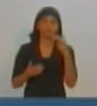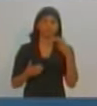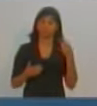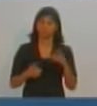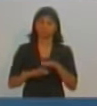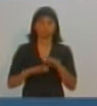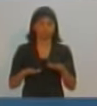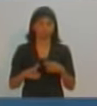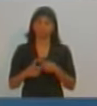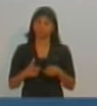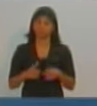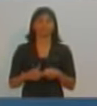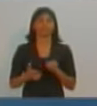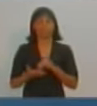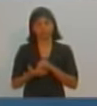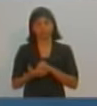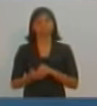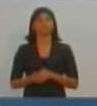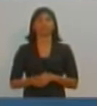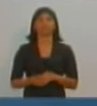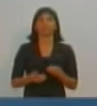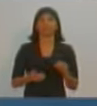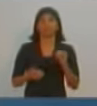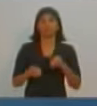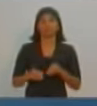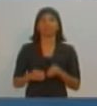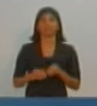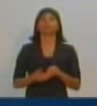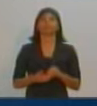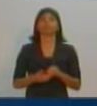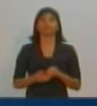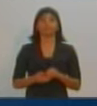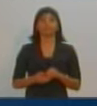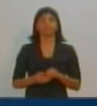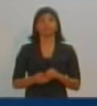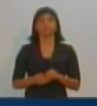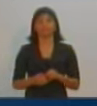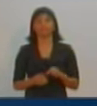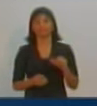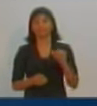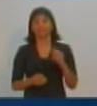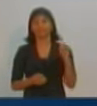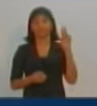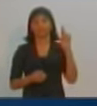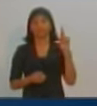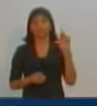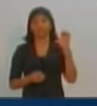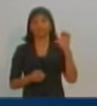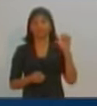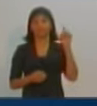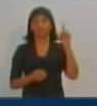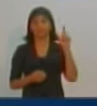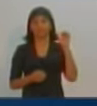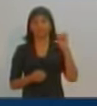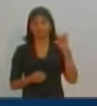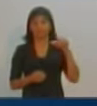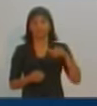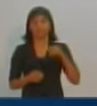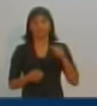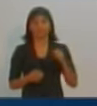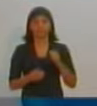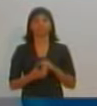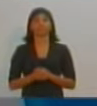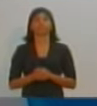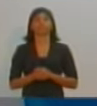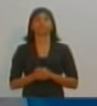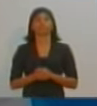falta. Por isso, os candidatos que participam deste programa são Regina Penati, do PT. Regina, muito obrigada pela sua